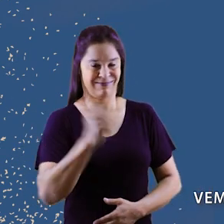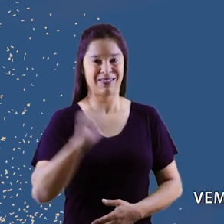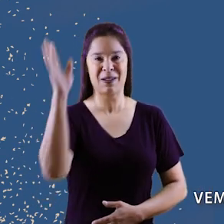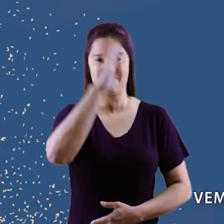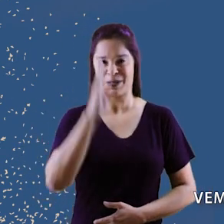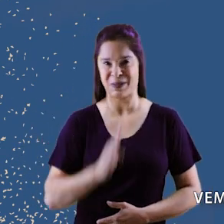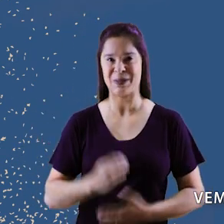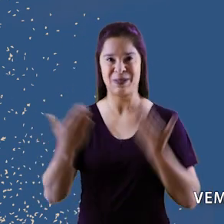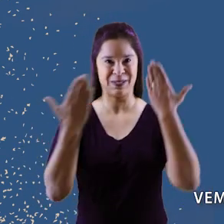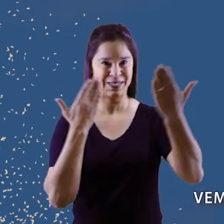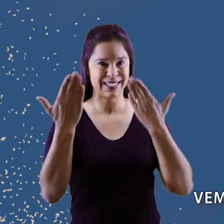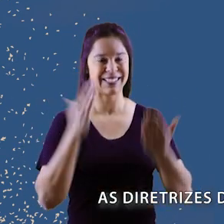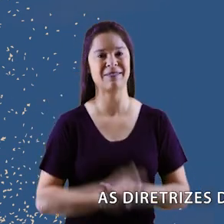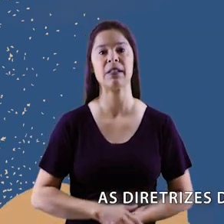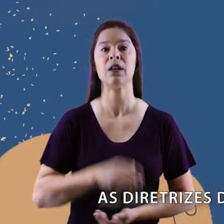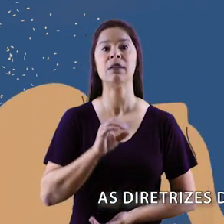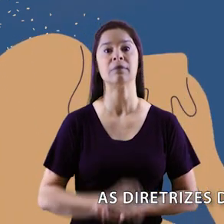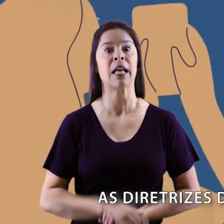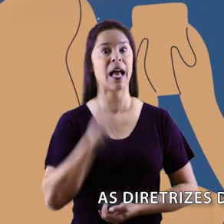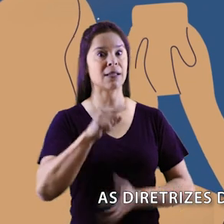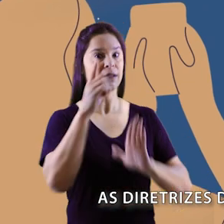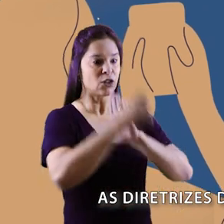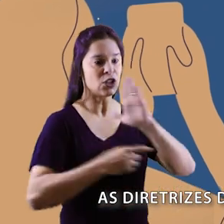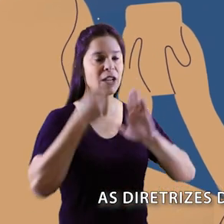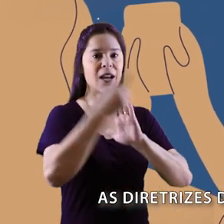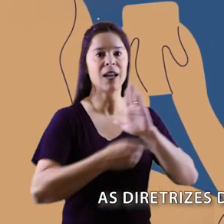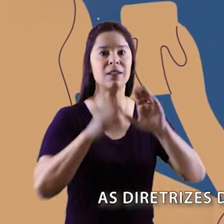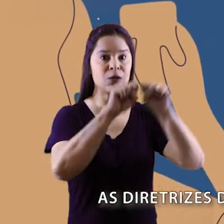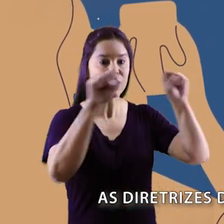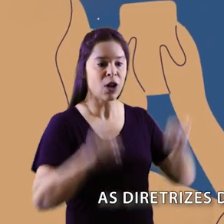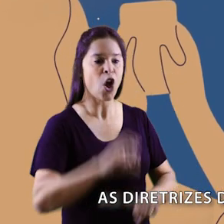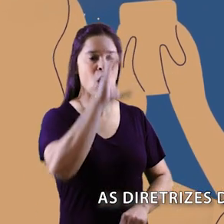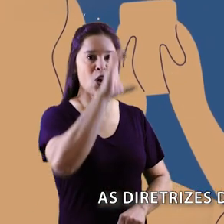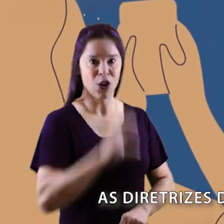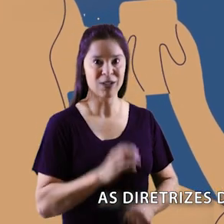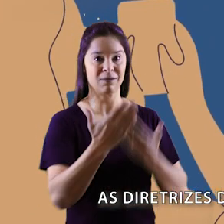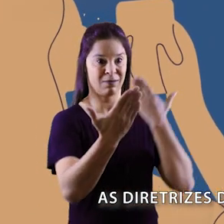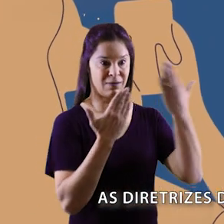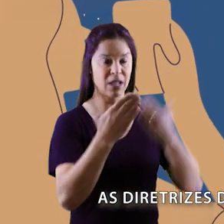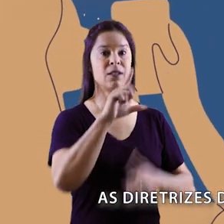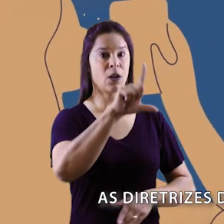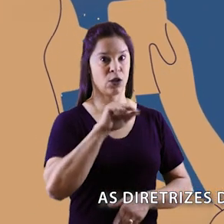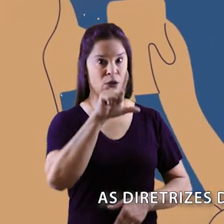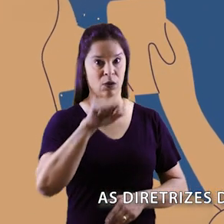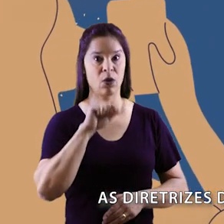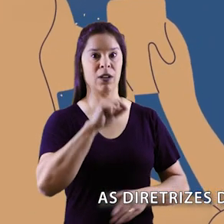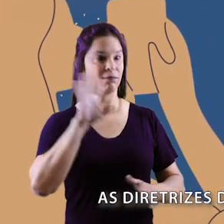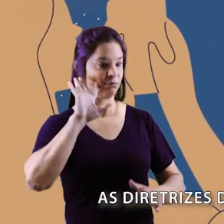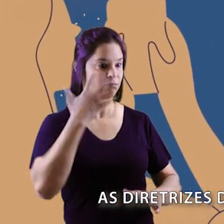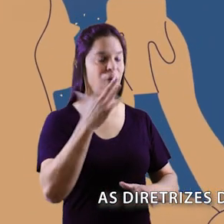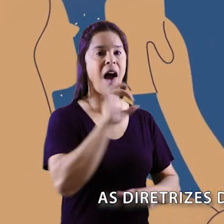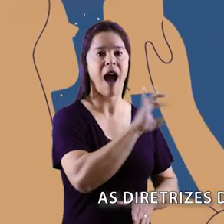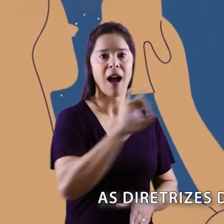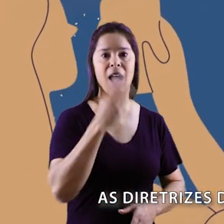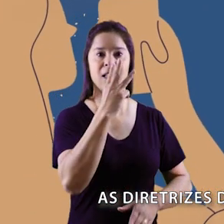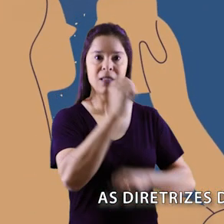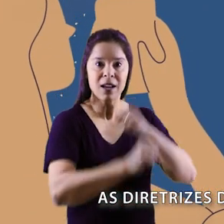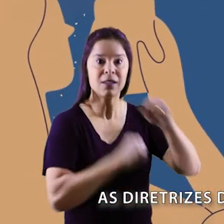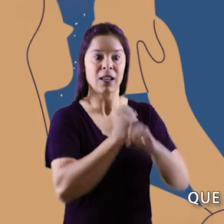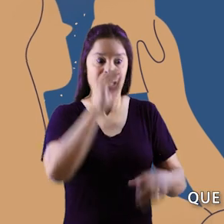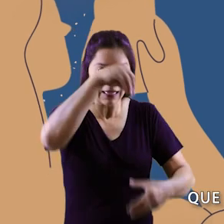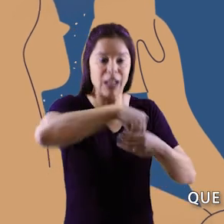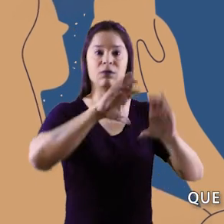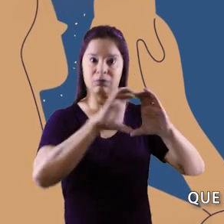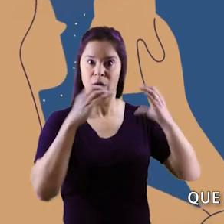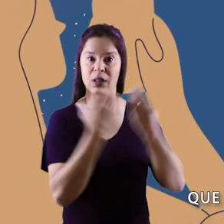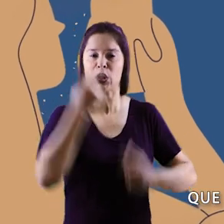Psicologia, o CNP. As diretrizes do Sistema Conselhos de Psicologia são definidas a cada três anos no CNP,